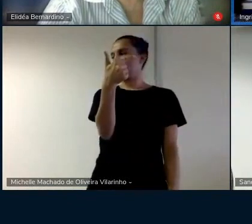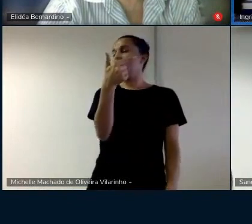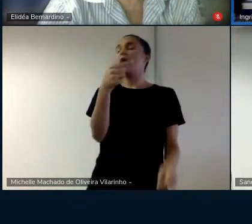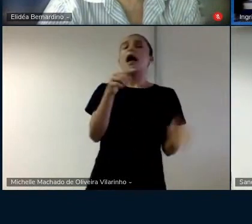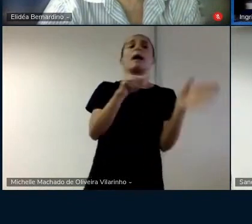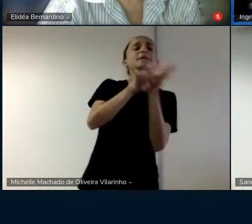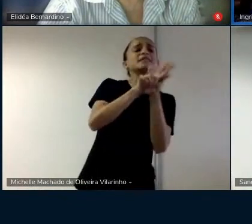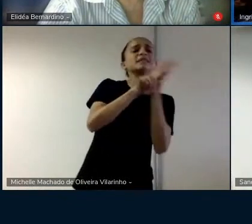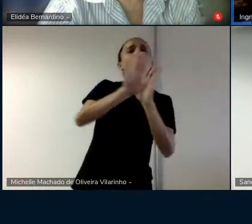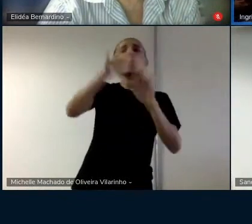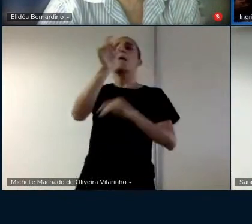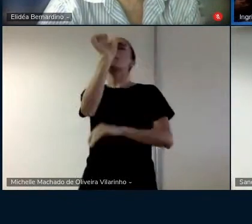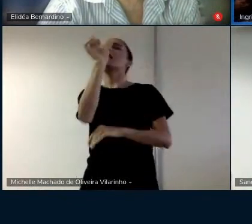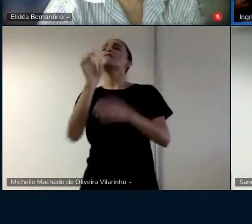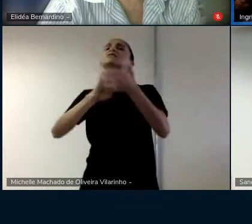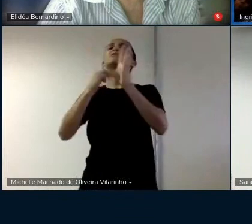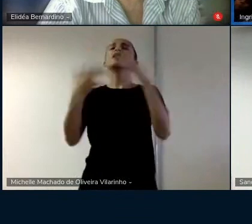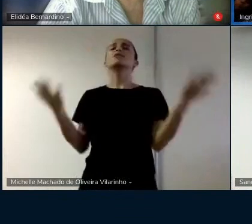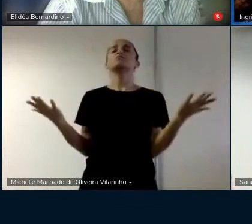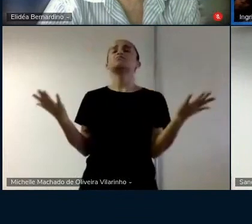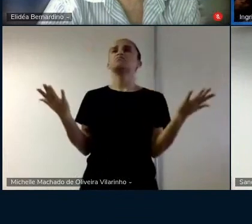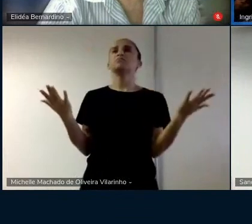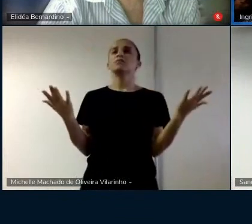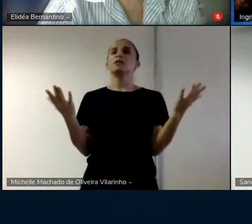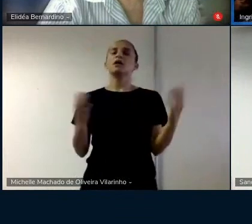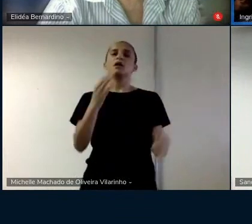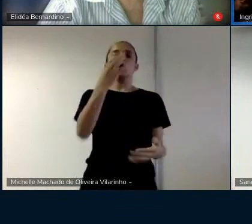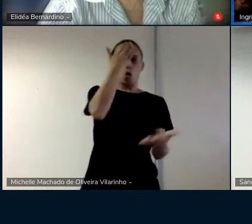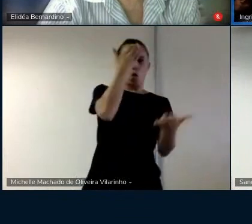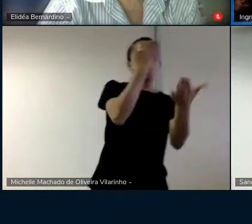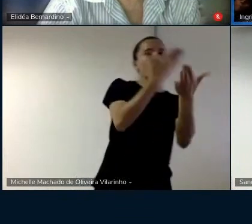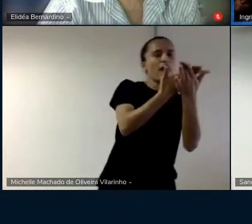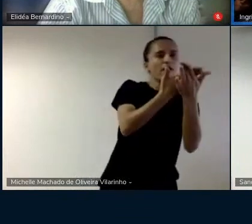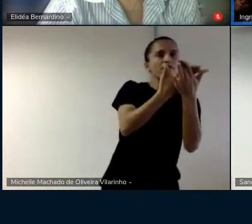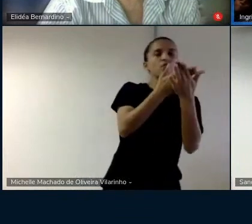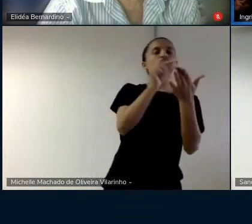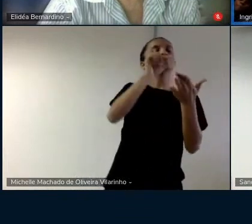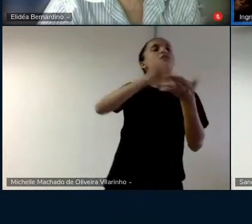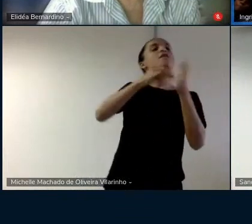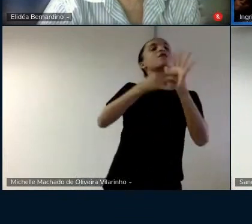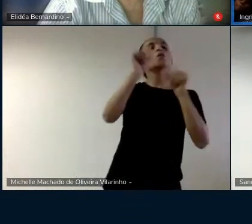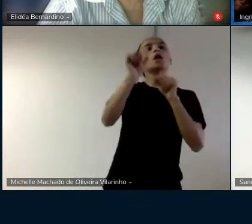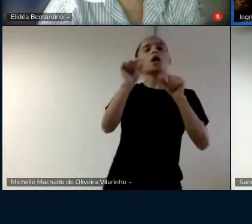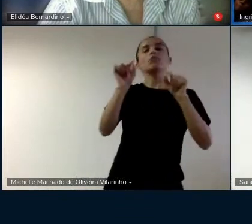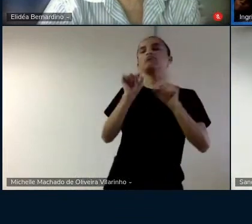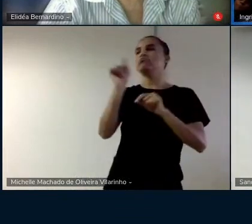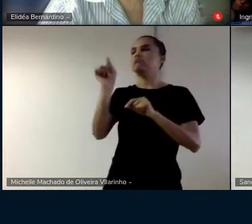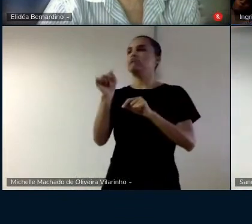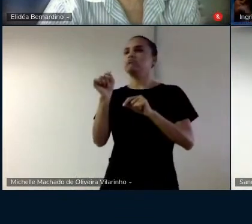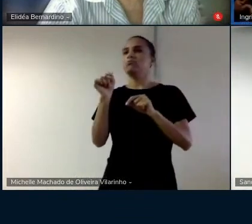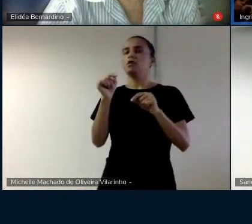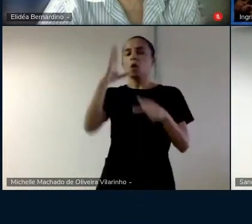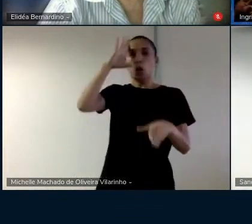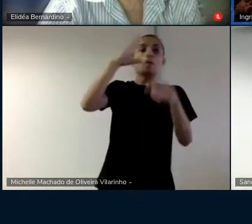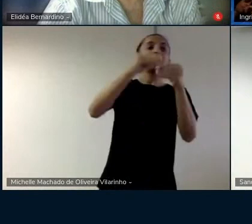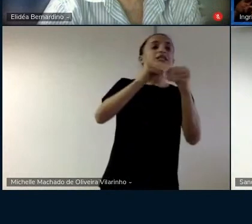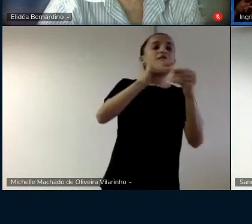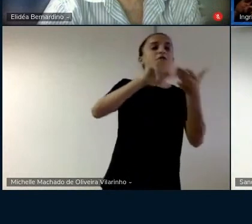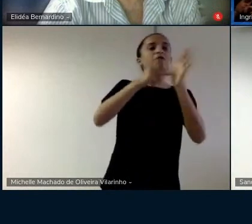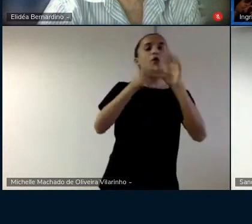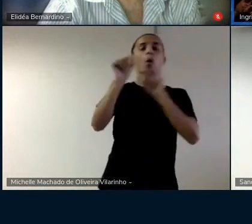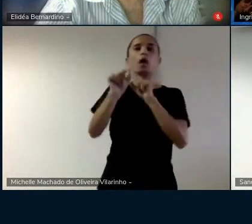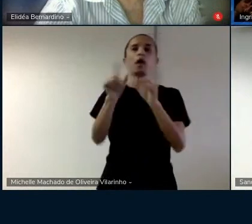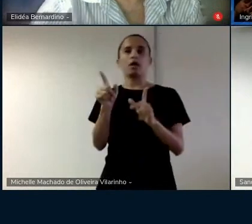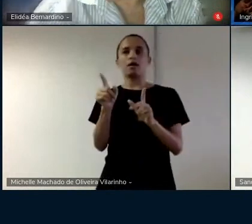o que significam essas palavras confiável significa compreensível significa saudável significa e aí